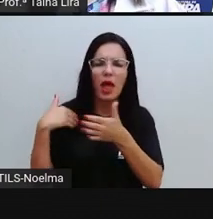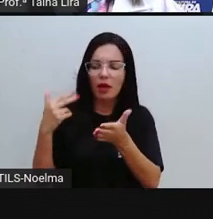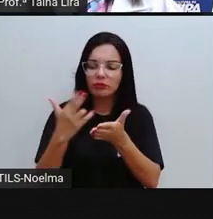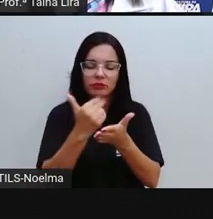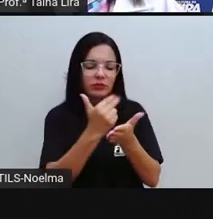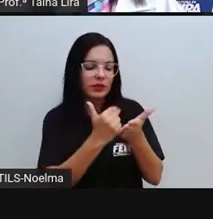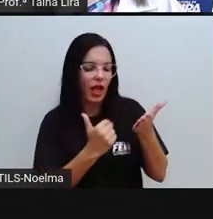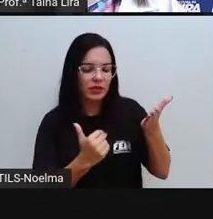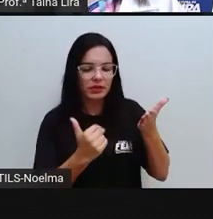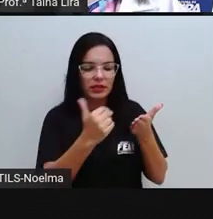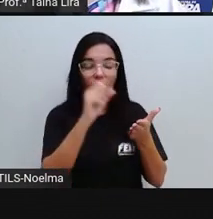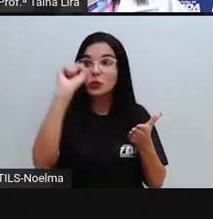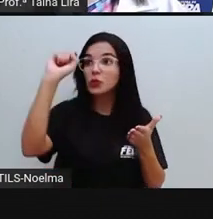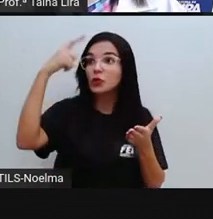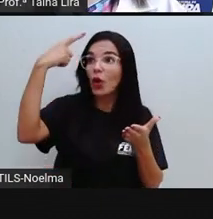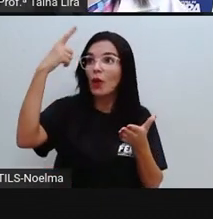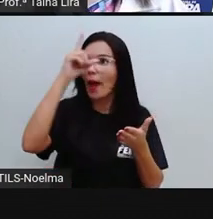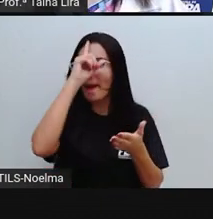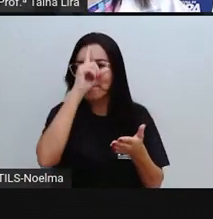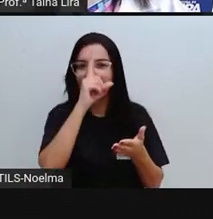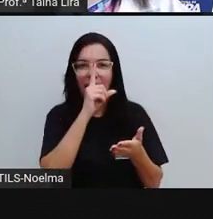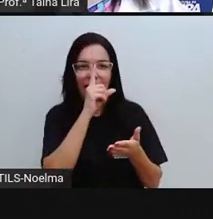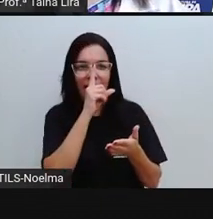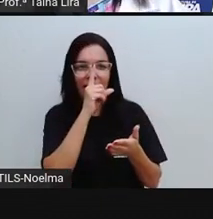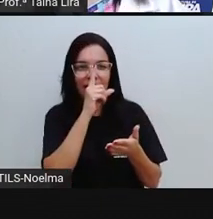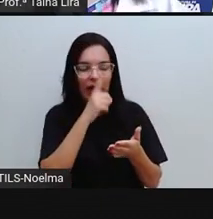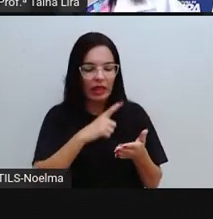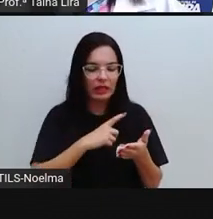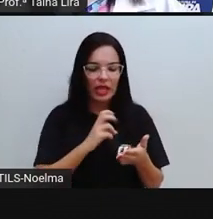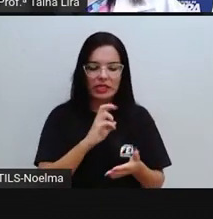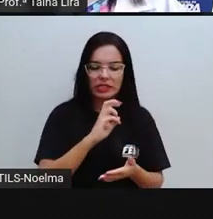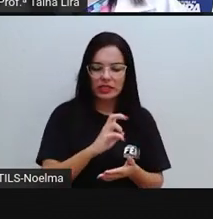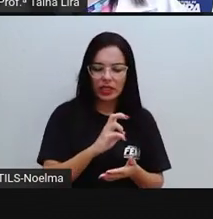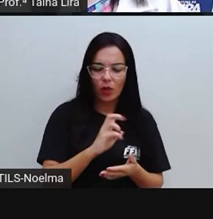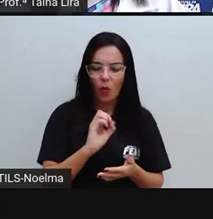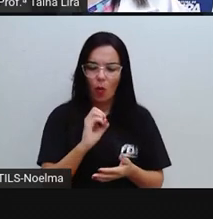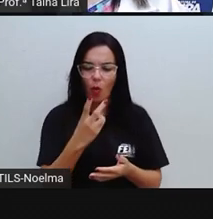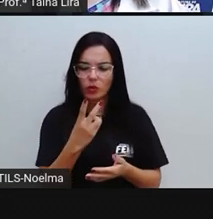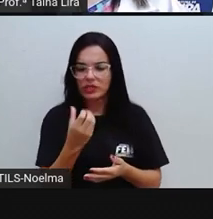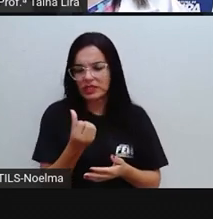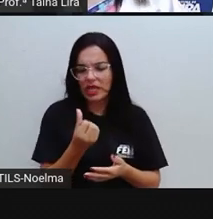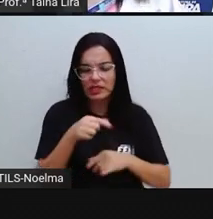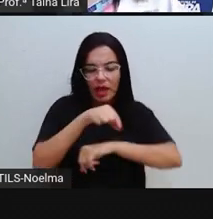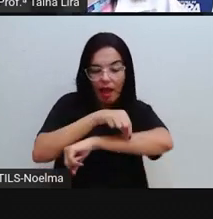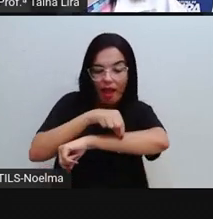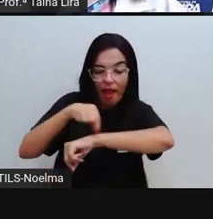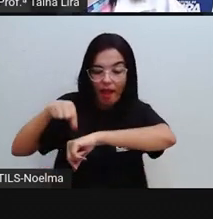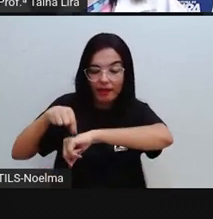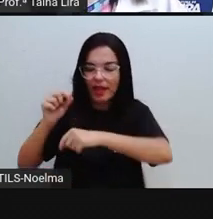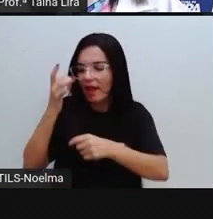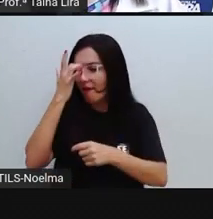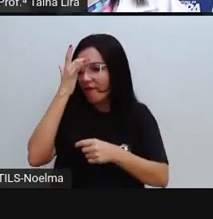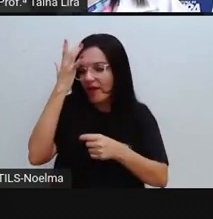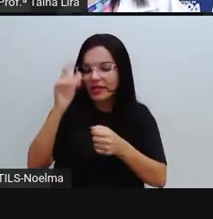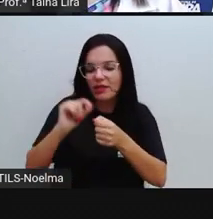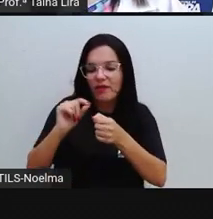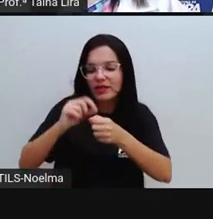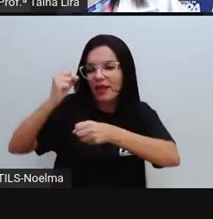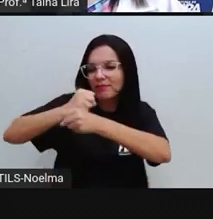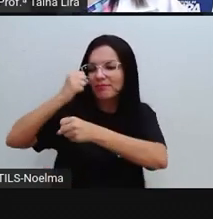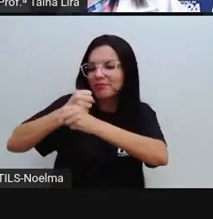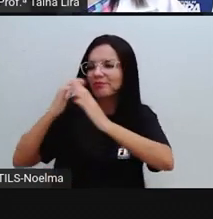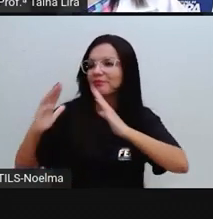desenho um solo amarelo. E com cinco ou seis retas, é fácil fazer um castelo. Corro